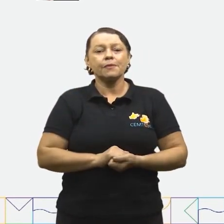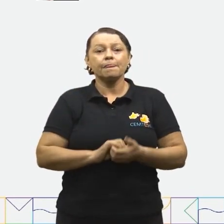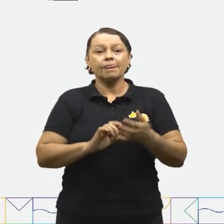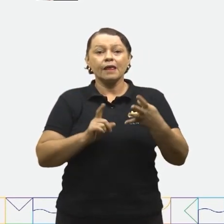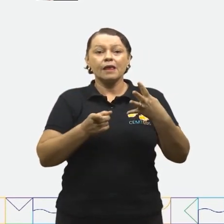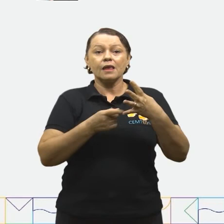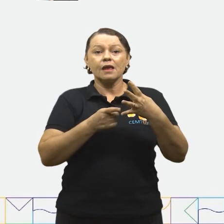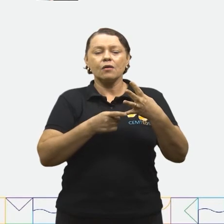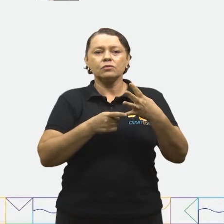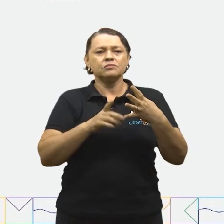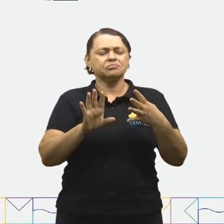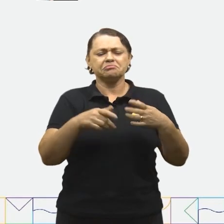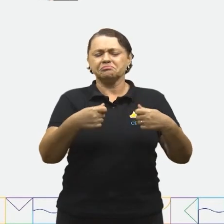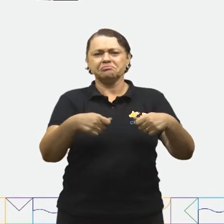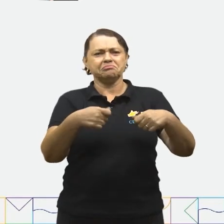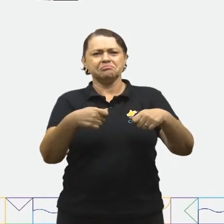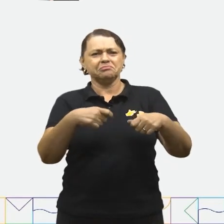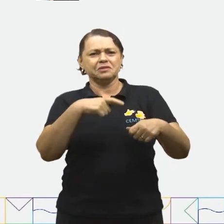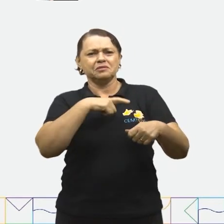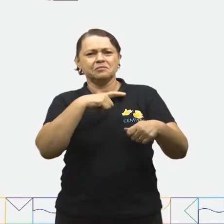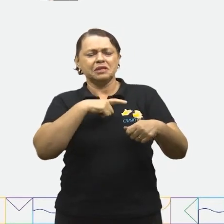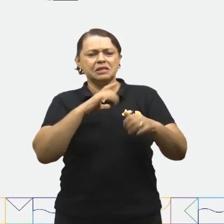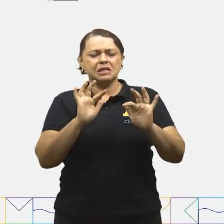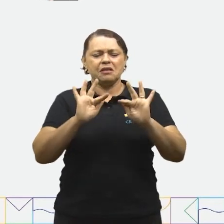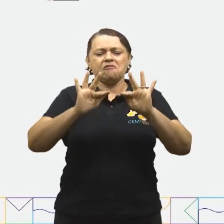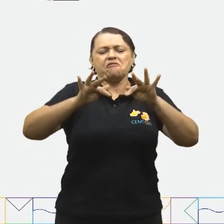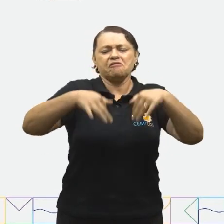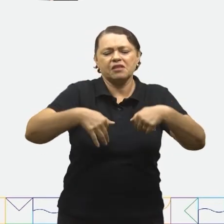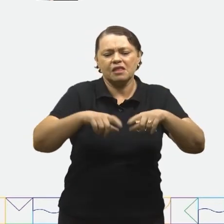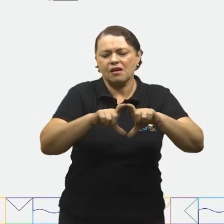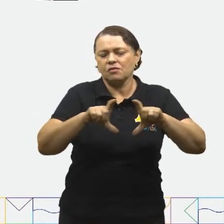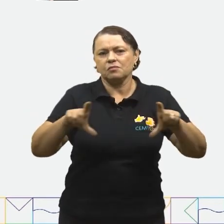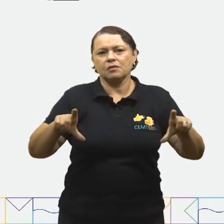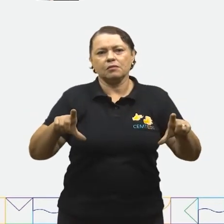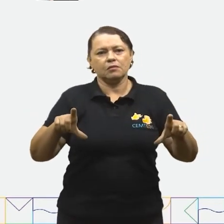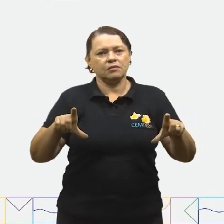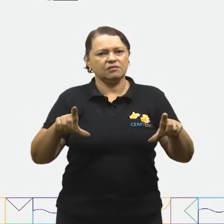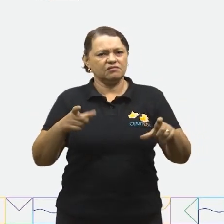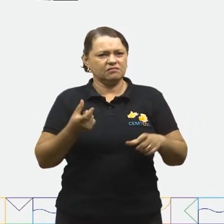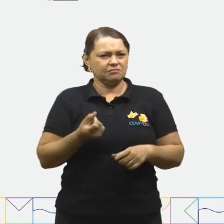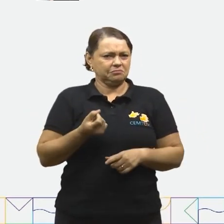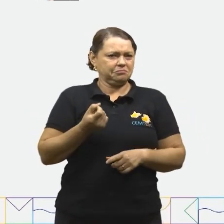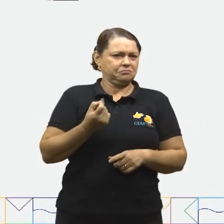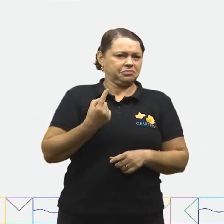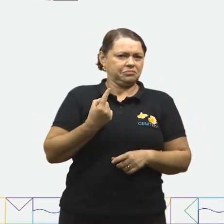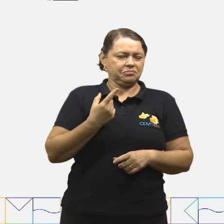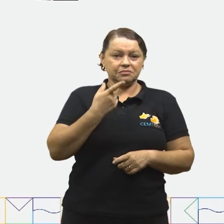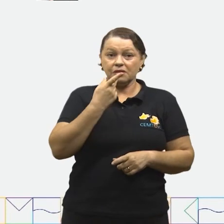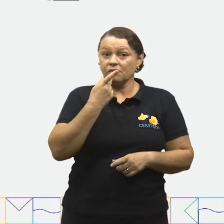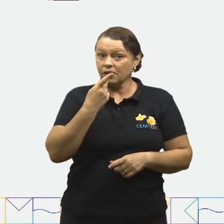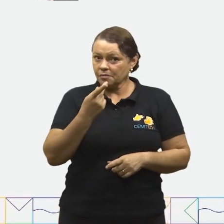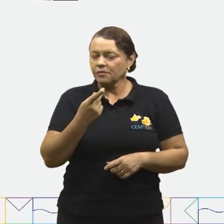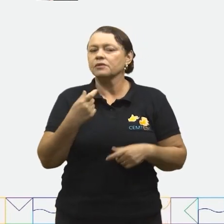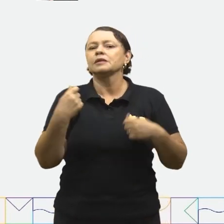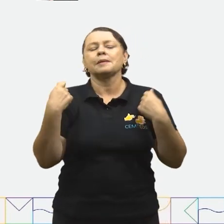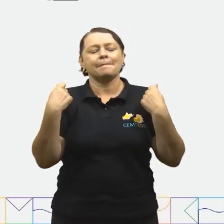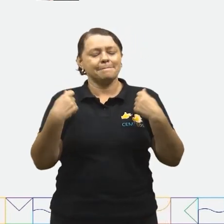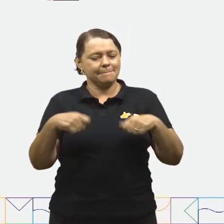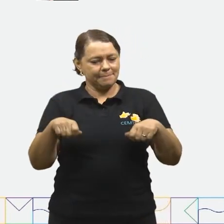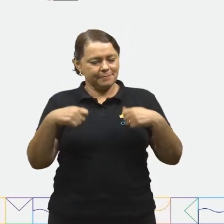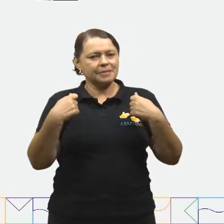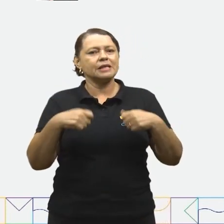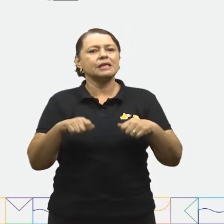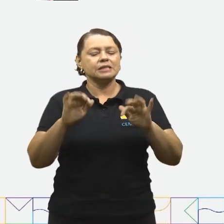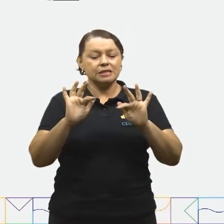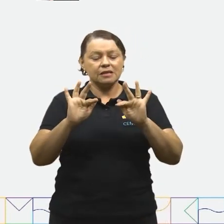último, não é preciso ter um encerramento do parágrafo. Hum, isso está estranho. Eu falei para você que era necessário